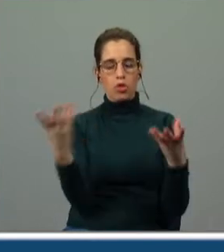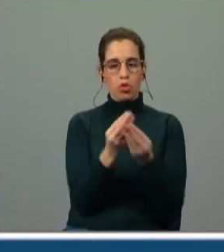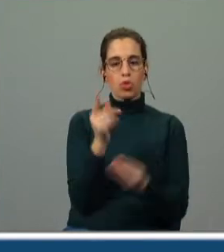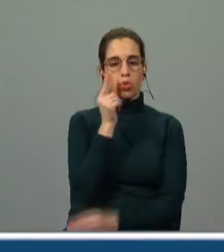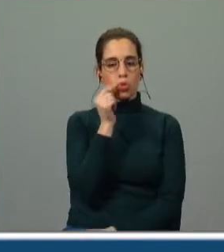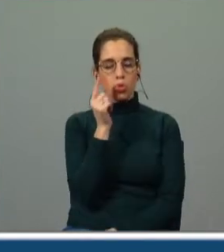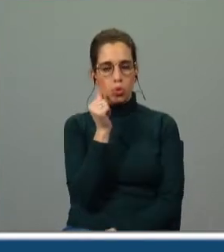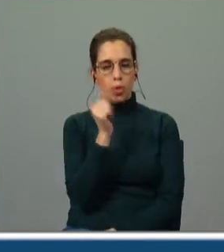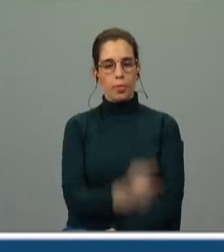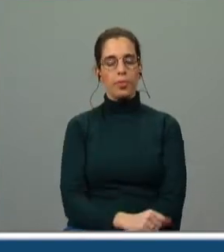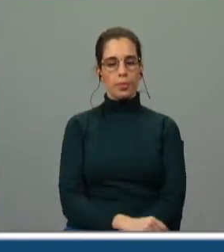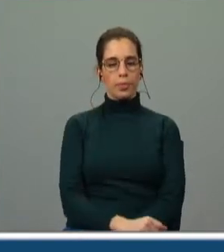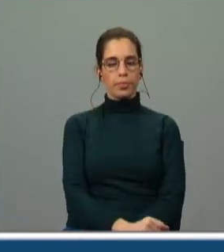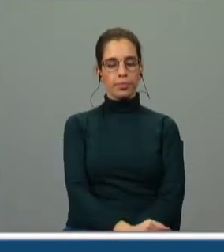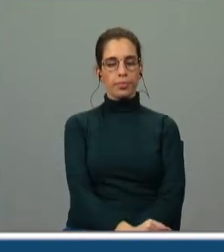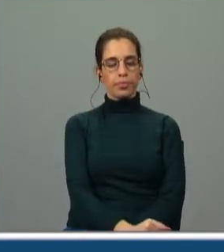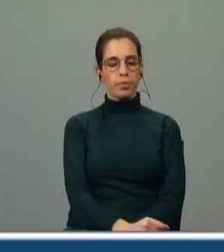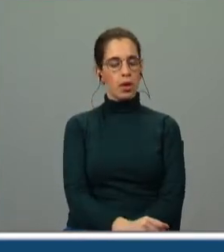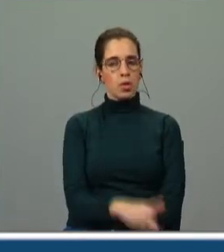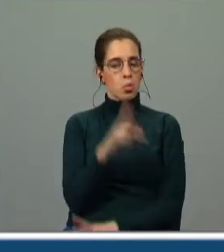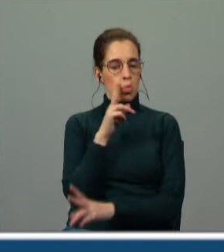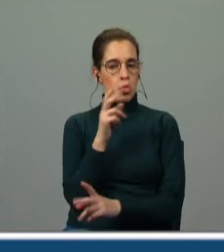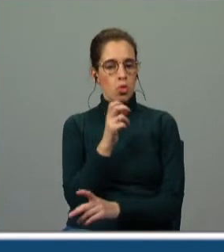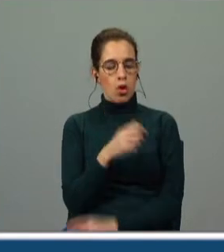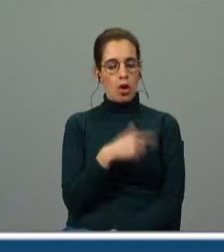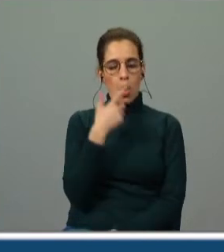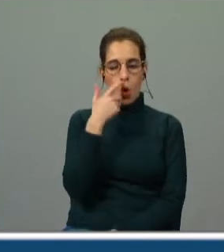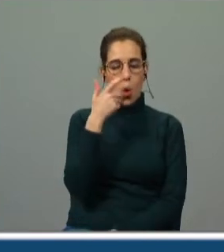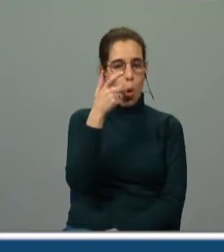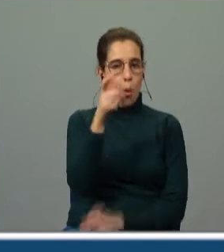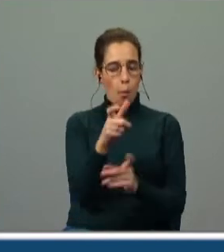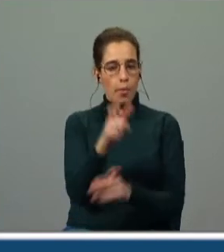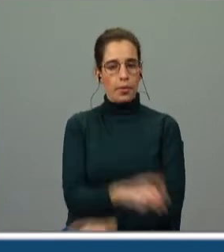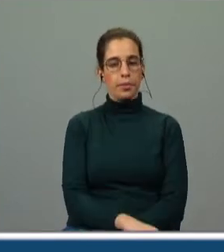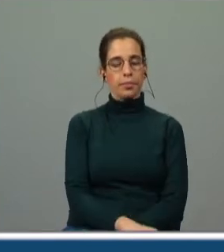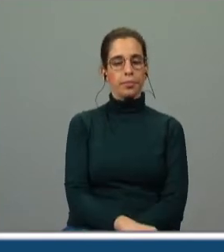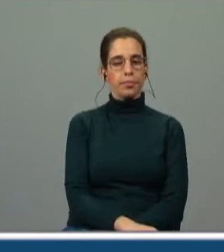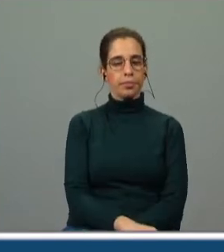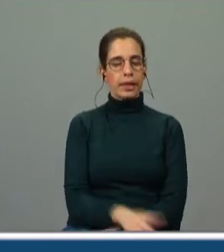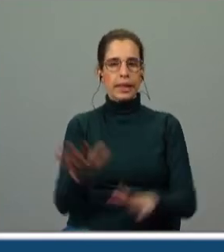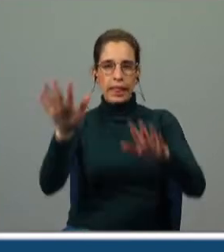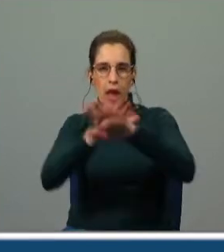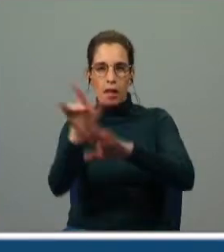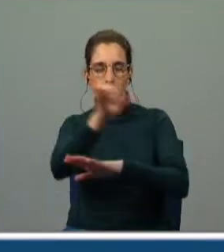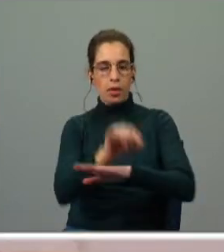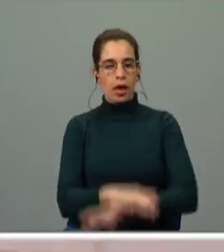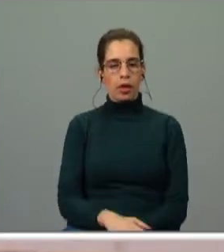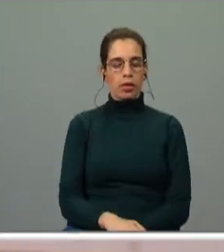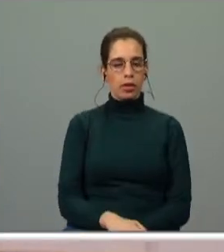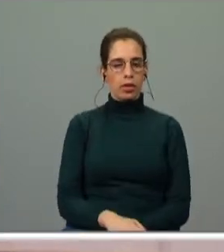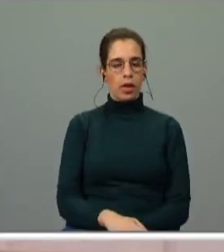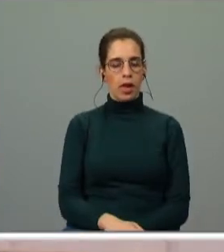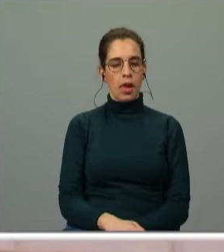homens ali referidos através desta expressão ela não encontrou humanidade então que vá para o pé dos animais este contraste também entre